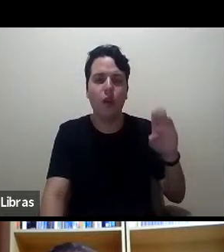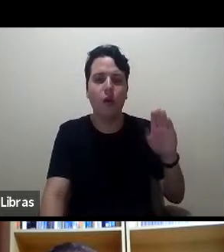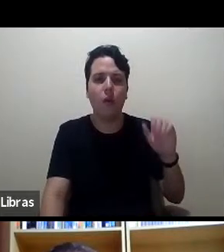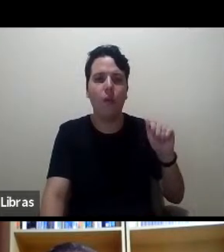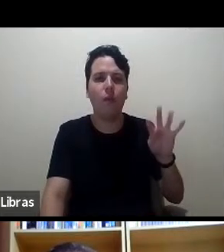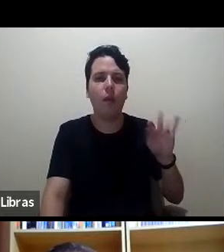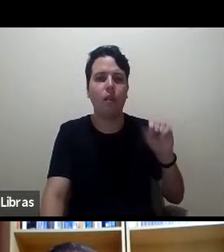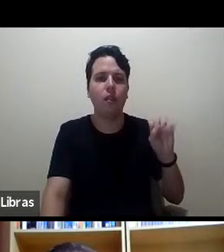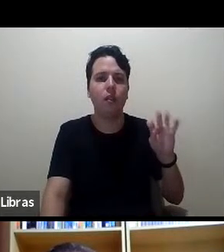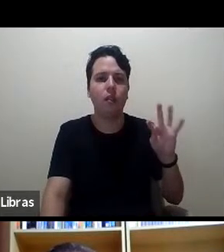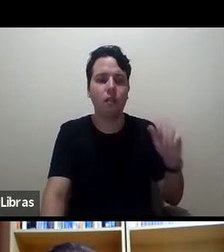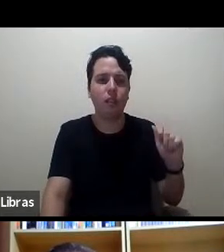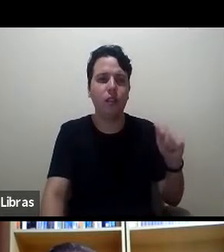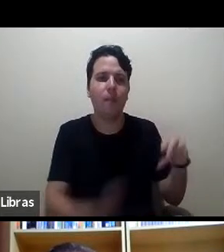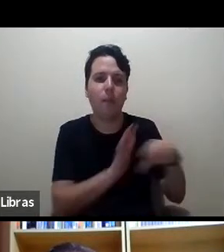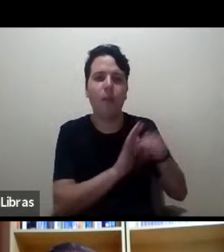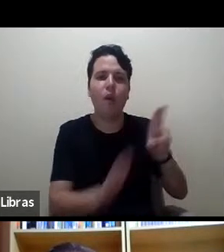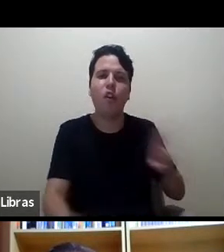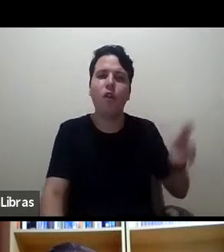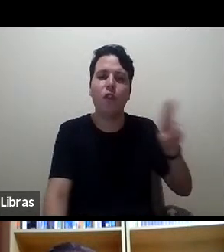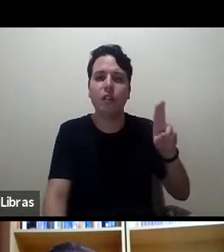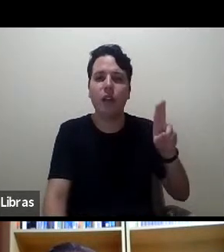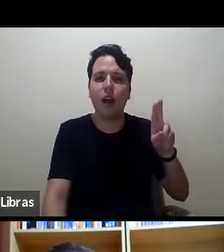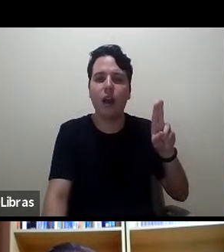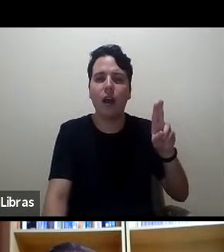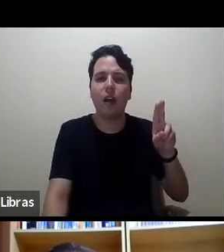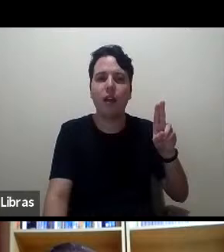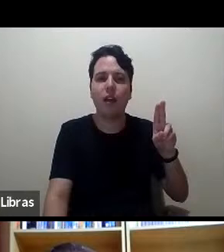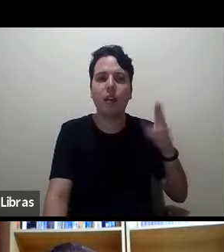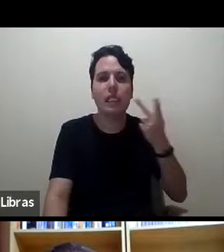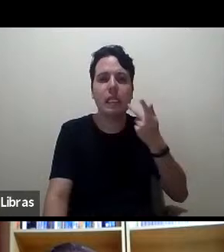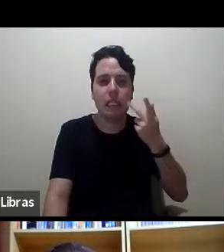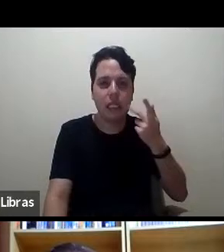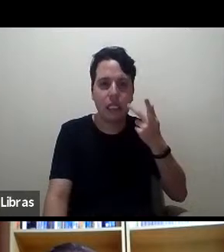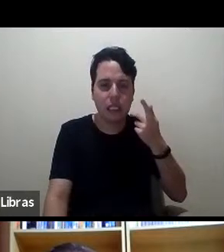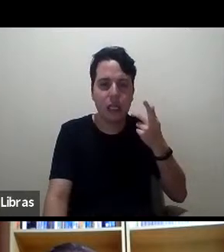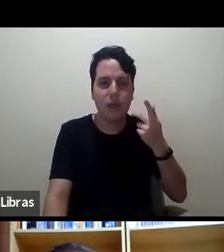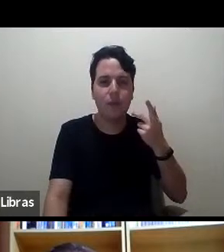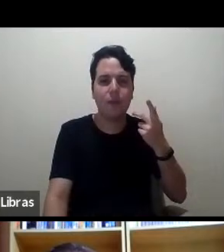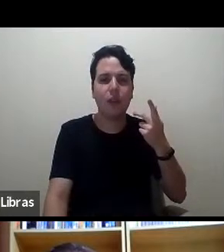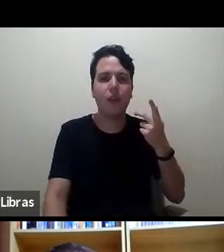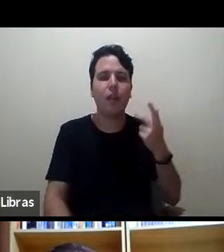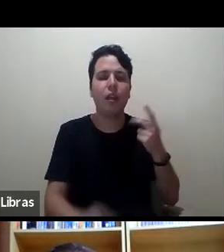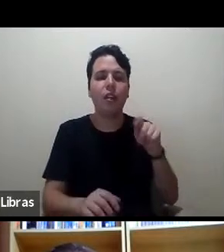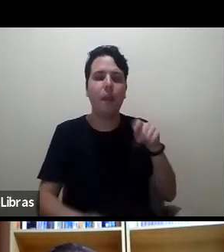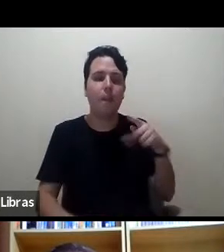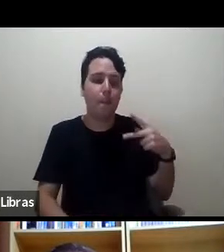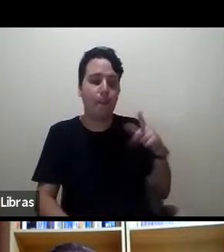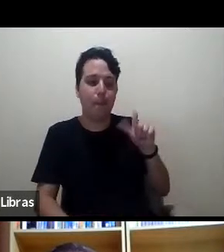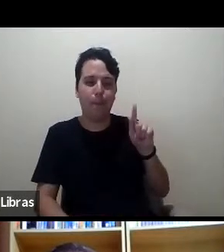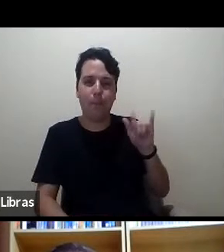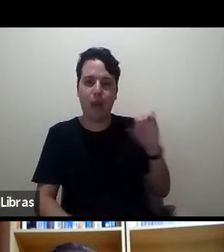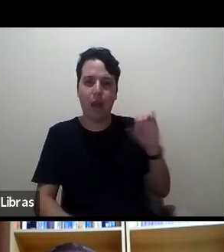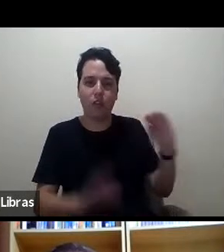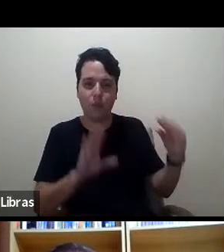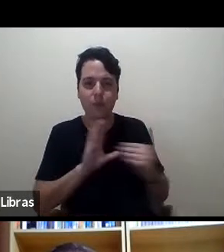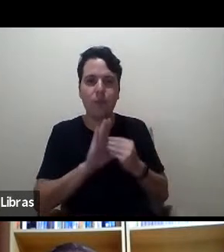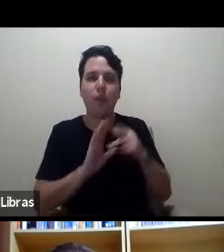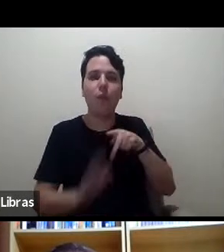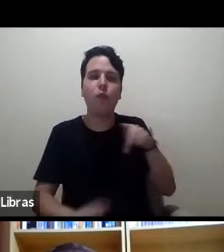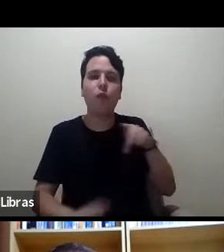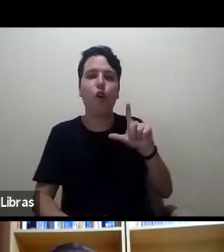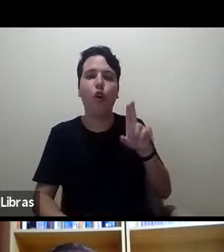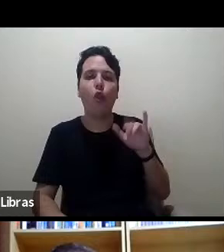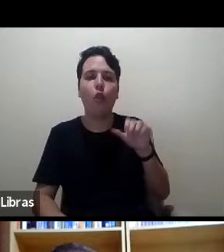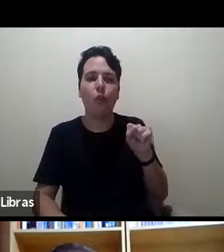e sobre autoria e plágio com o professor Luiz Paulo Leopoldo Mercado da